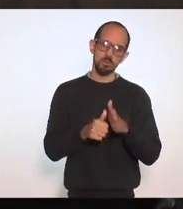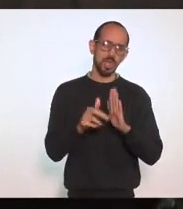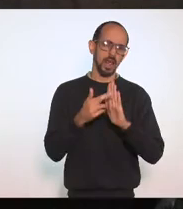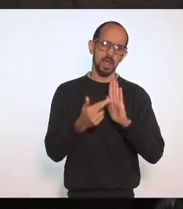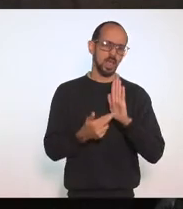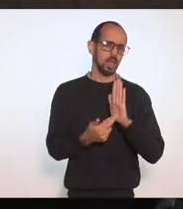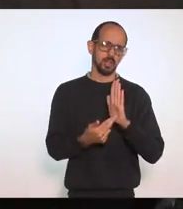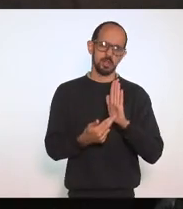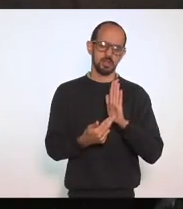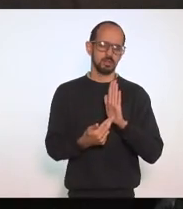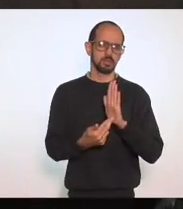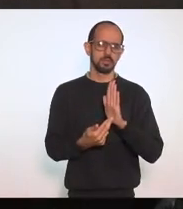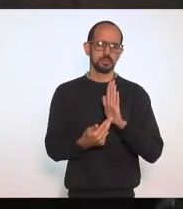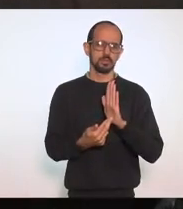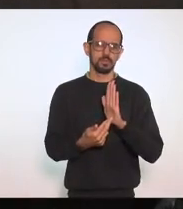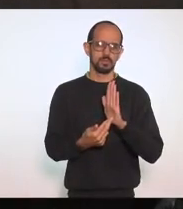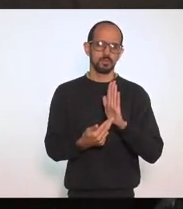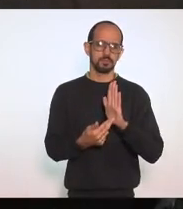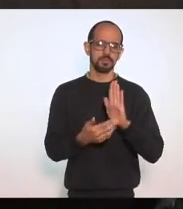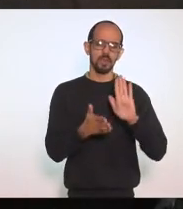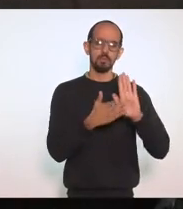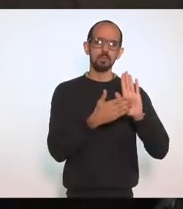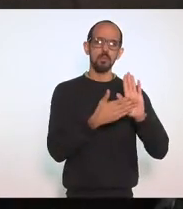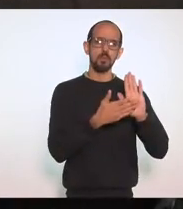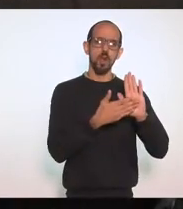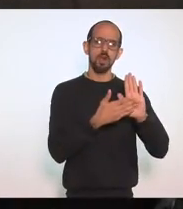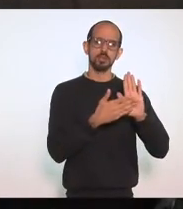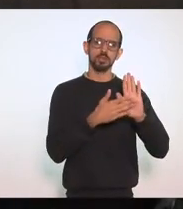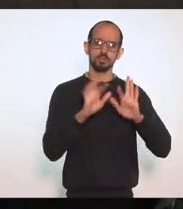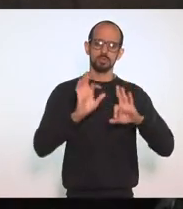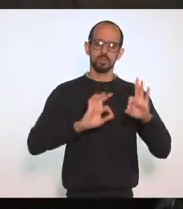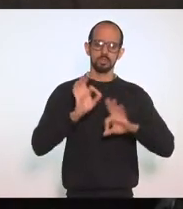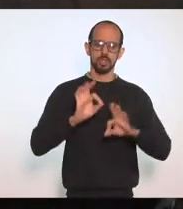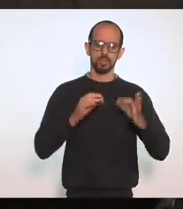Na nossa Proposta No nosso Projeto Que eu quero Aqui defender